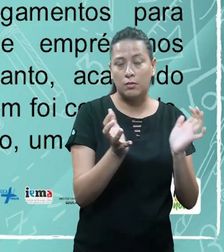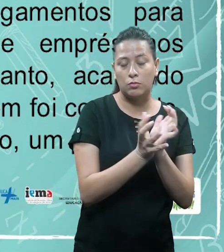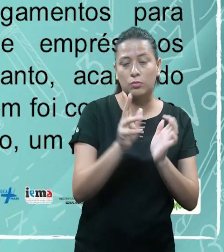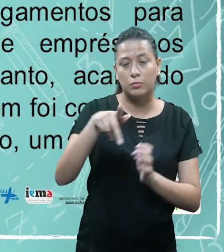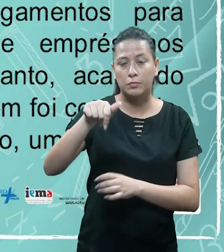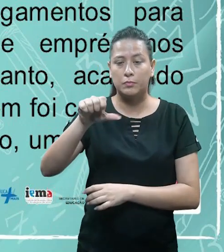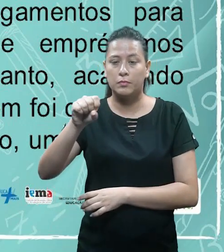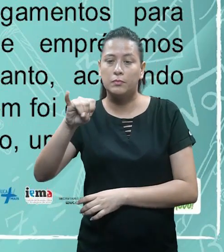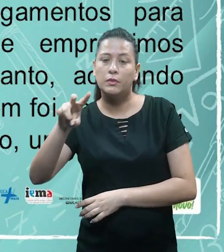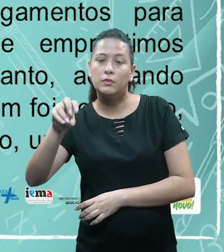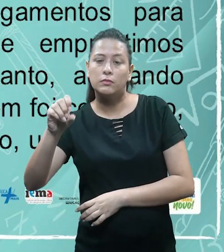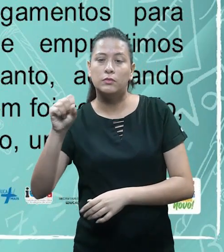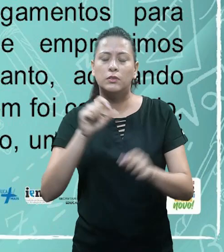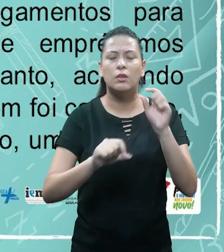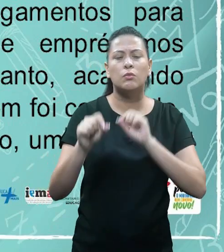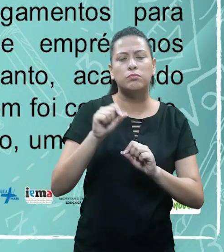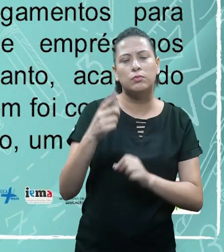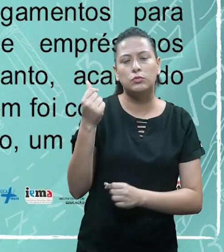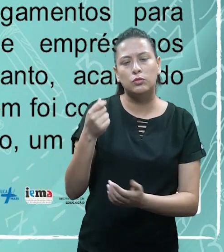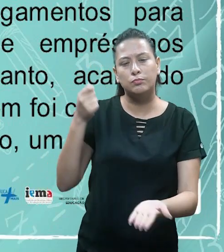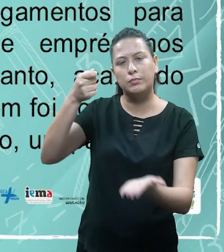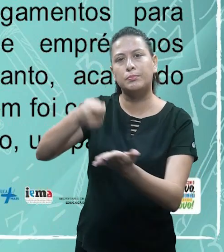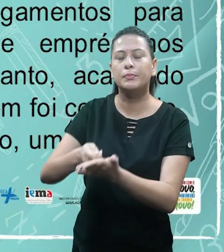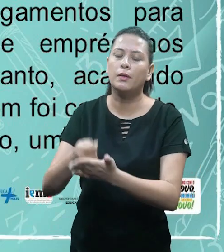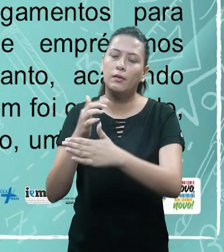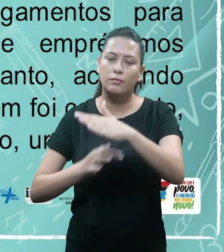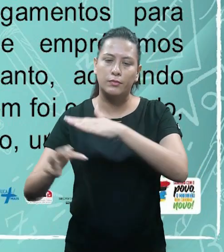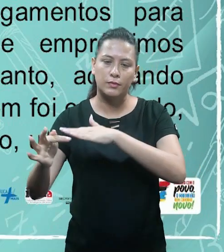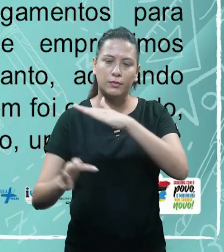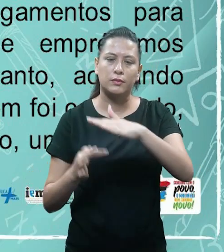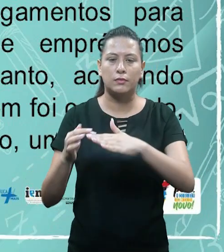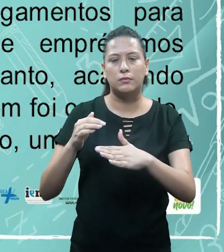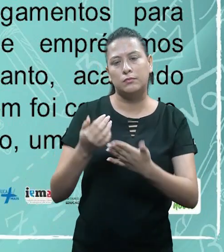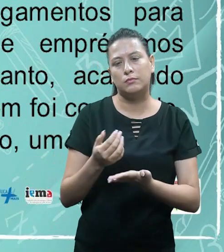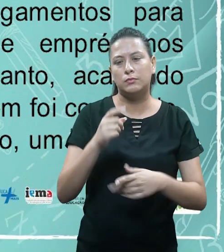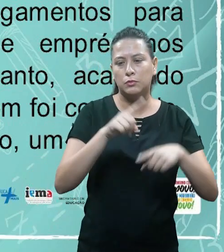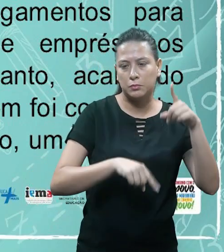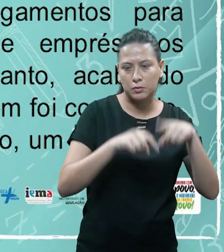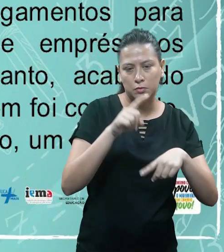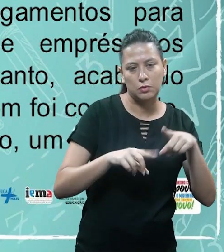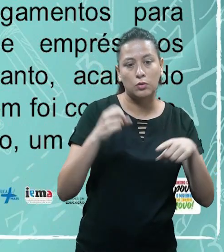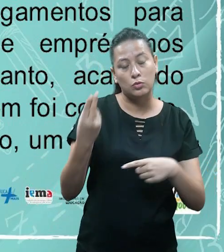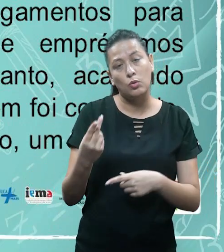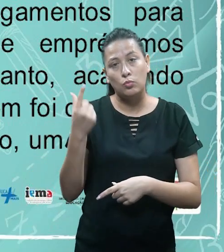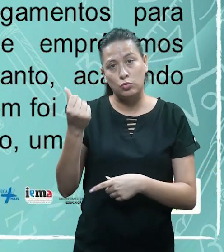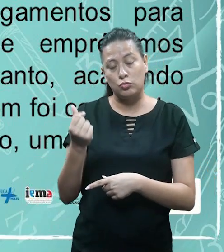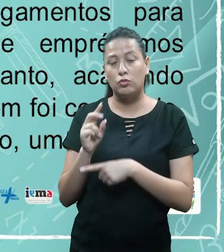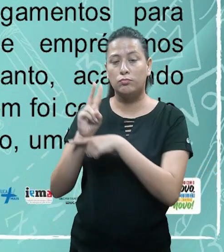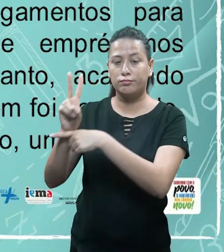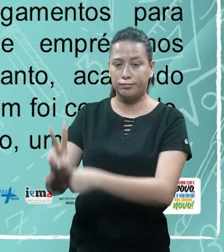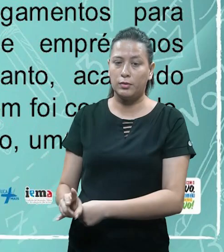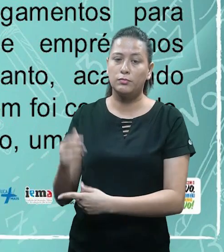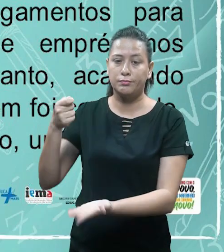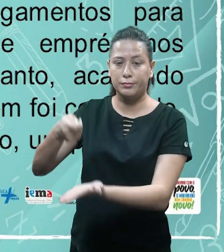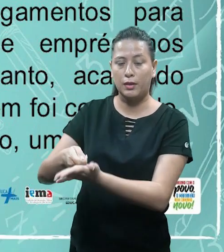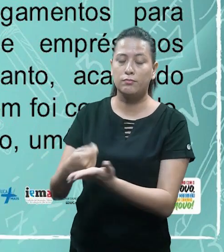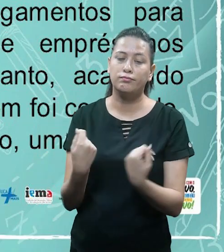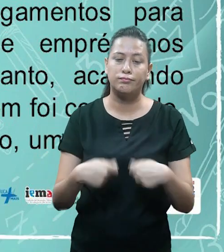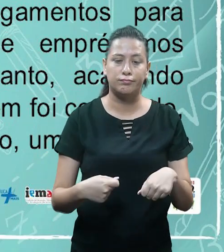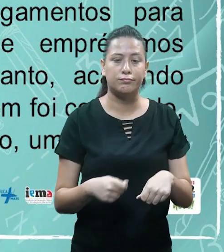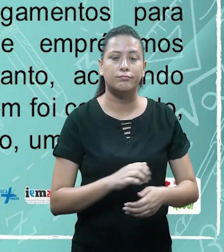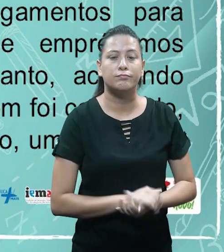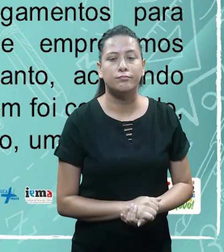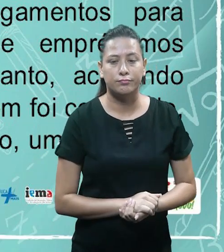categoria passiva são pagamentos para terceiros com fornecedores de materiais e empréstimos financeiros. Boa parte das contas ativas,